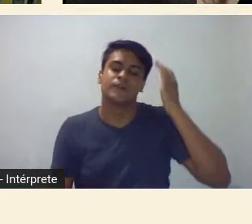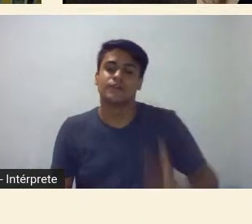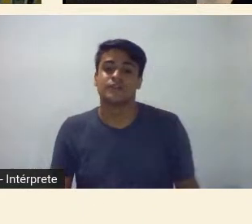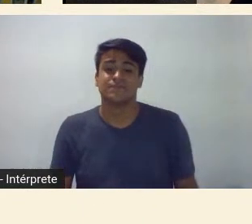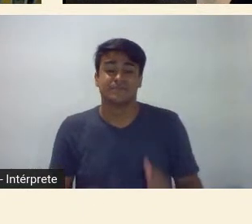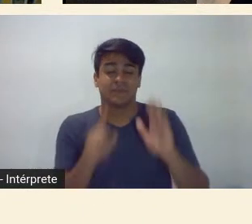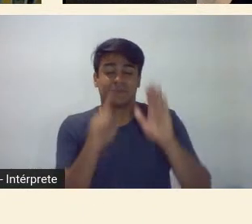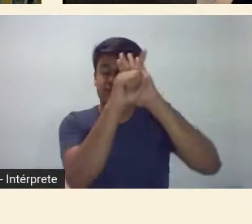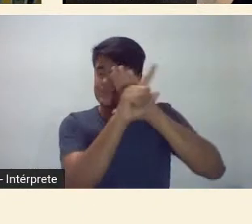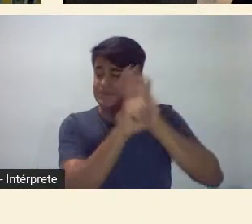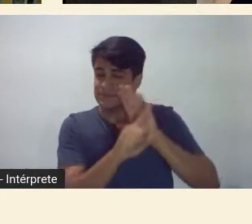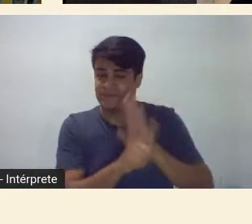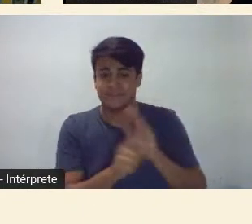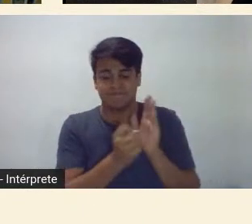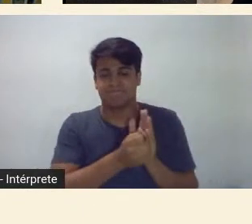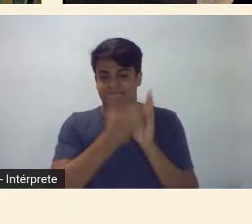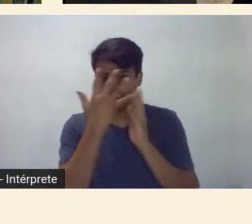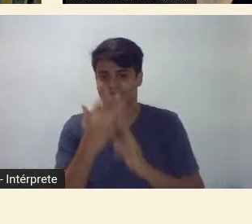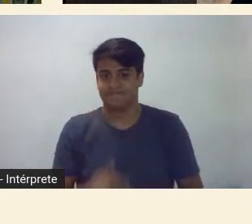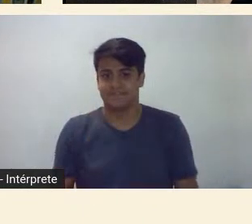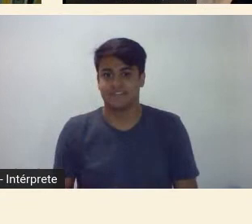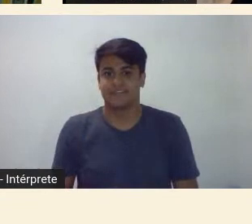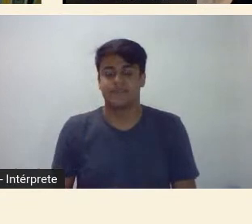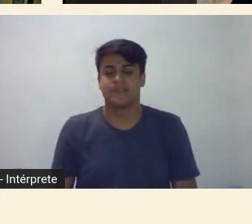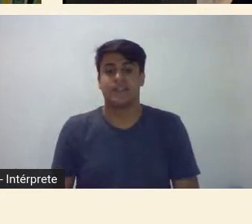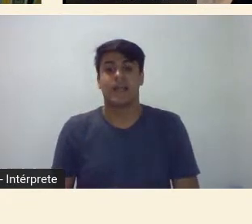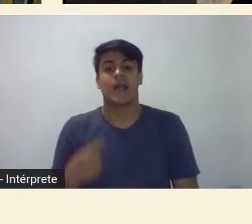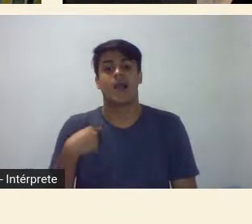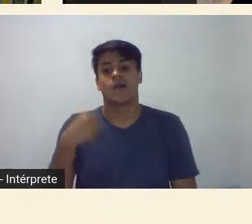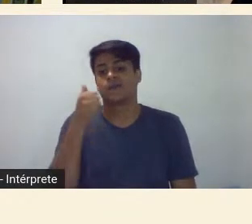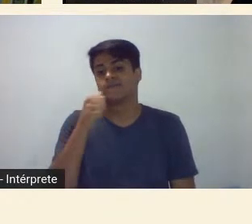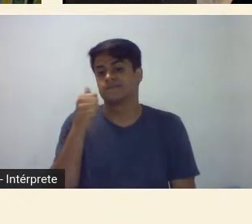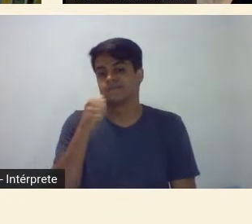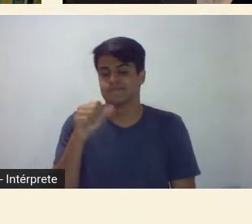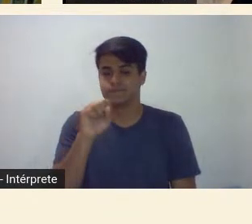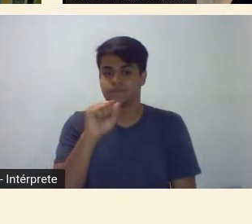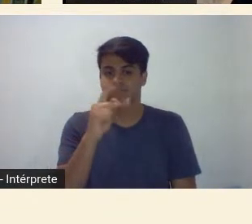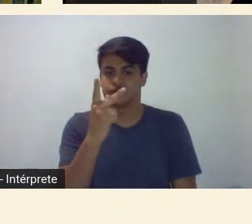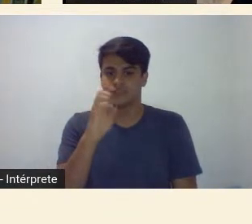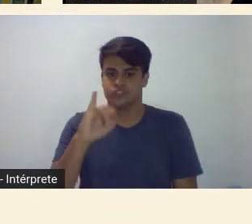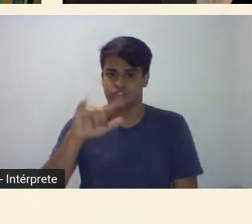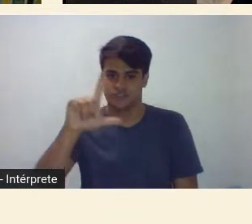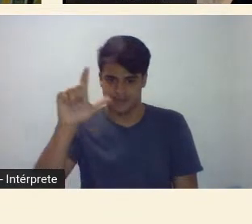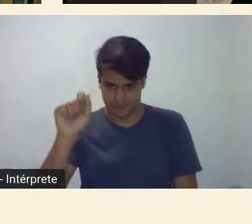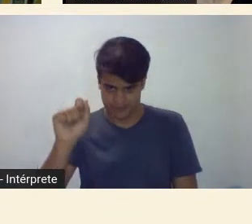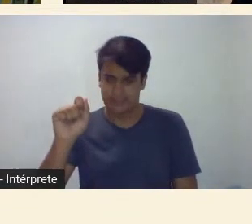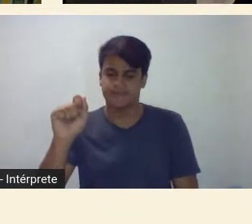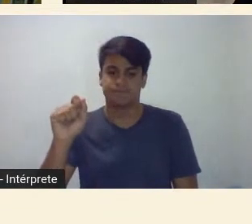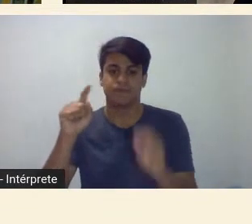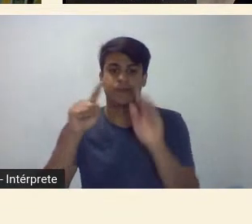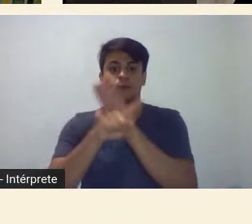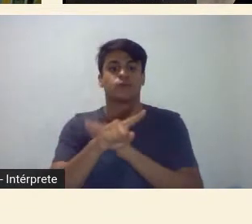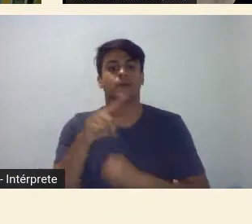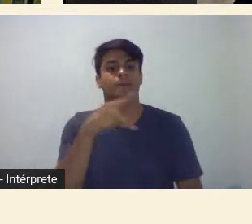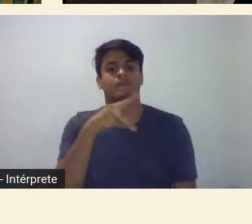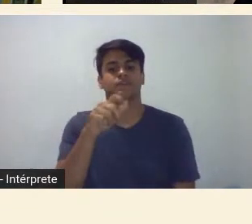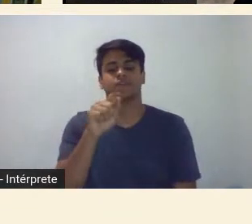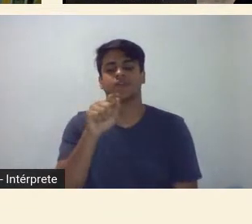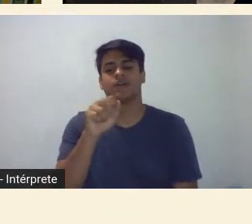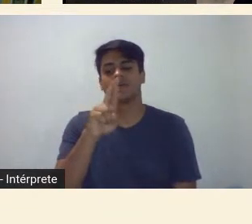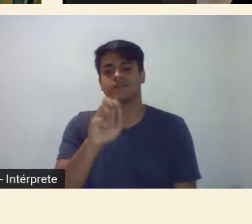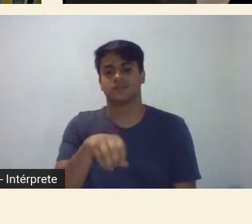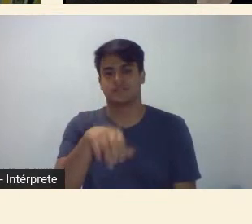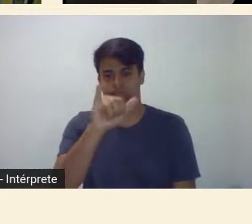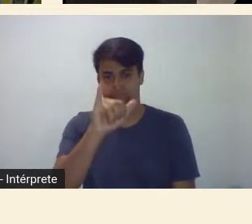perguntas agora vou passar para uma pergunta que a Sheila Schwarzman está fazendo para a Aracy ela pergunta por que o